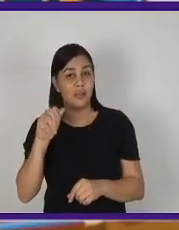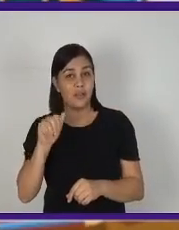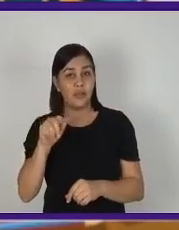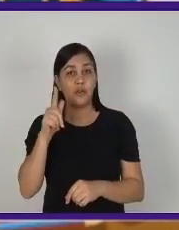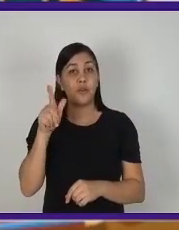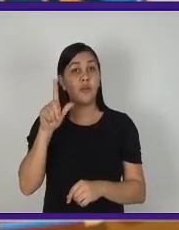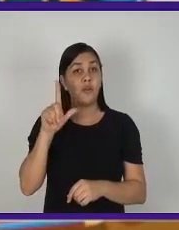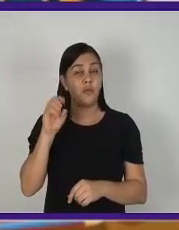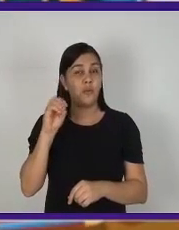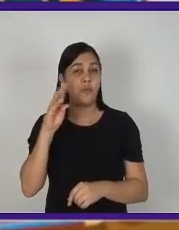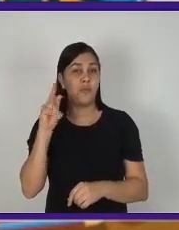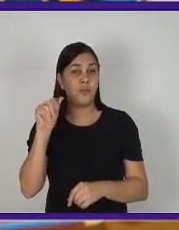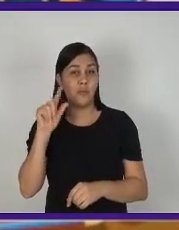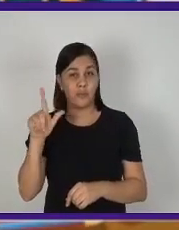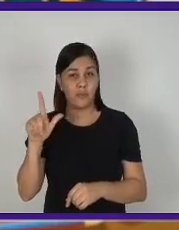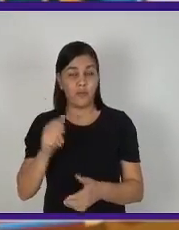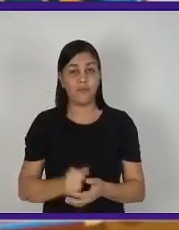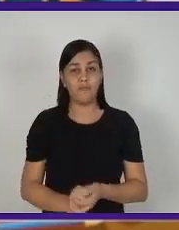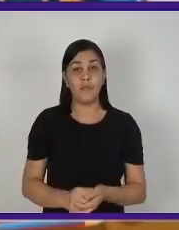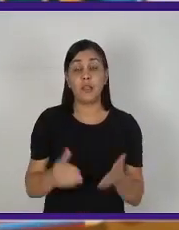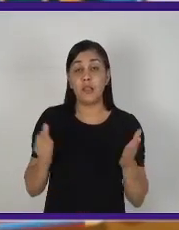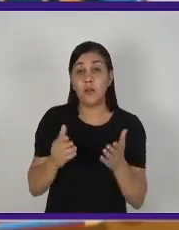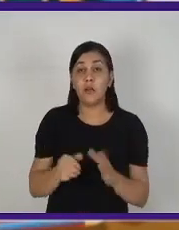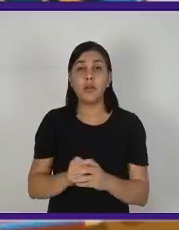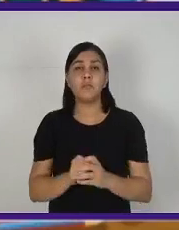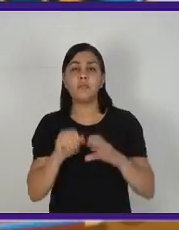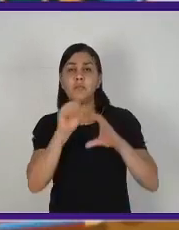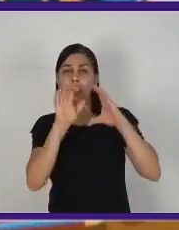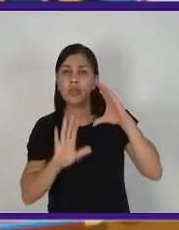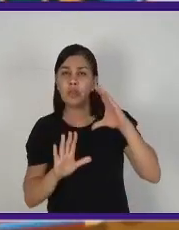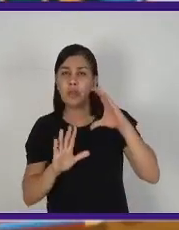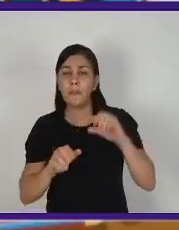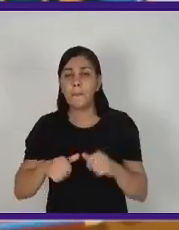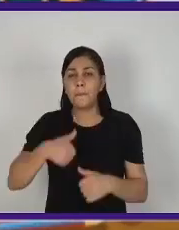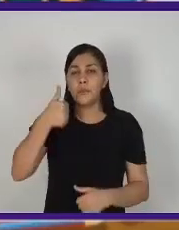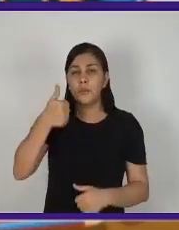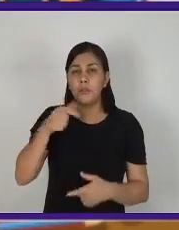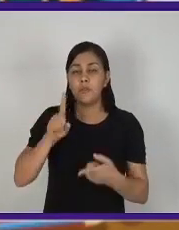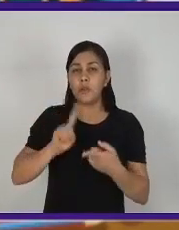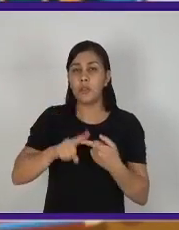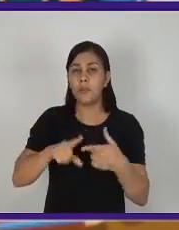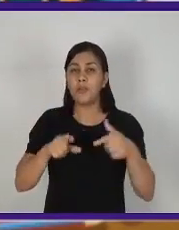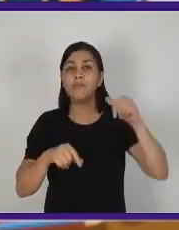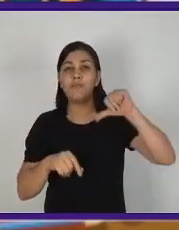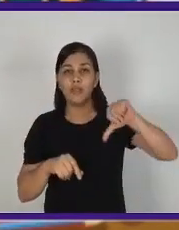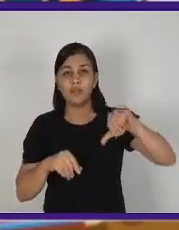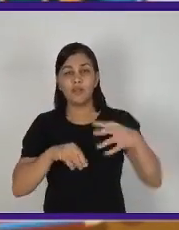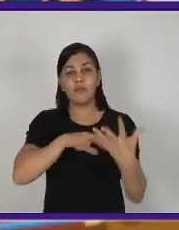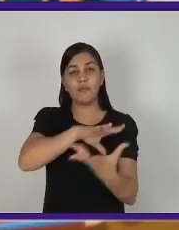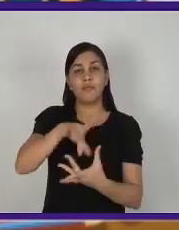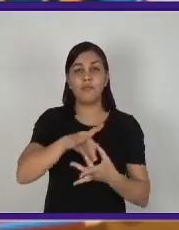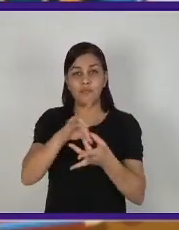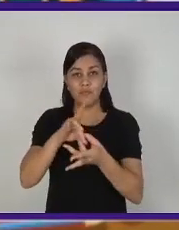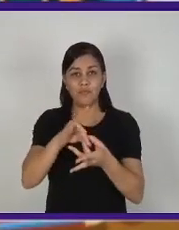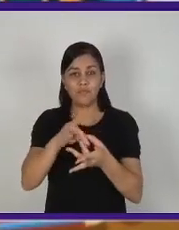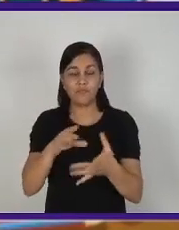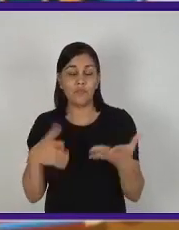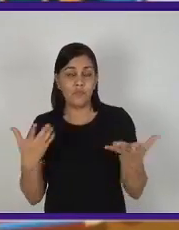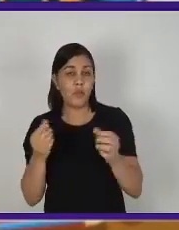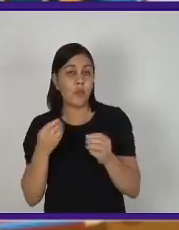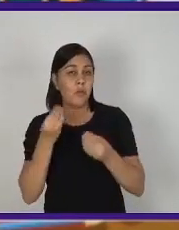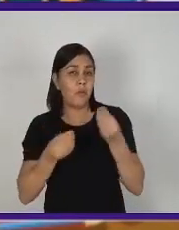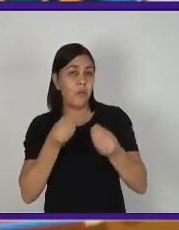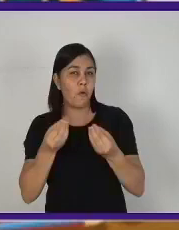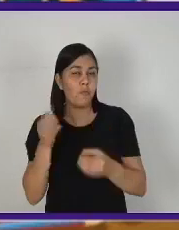Aqui, a gente vai observar alguns aspectos positivos e negativos da globalização. Então, como a gente já